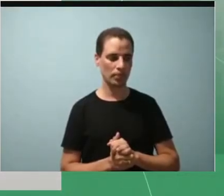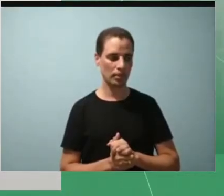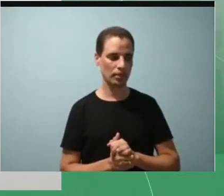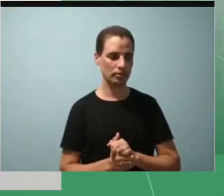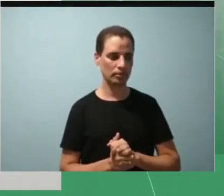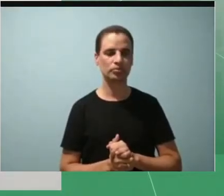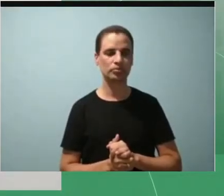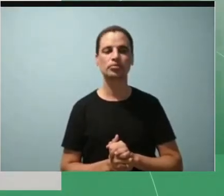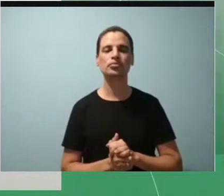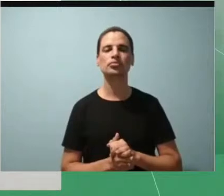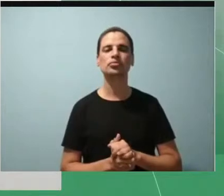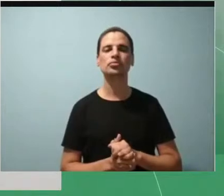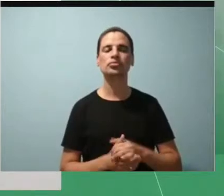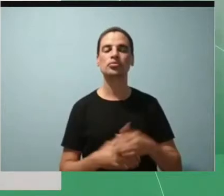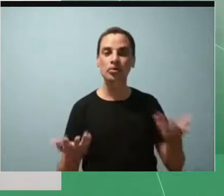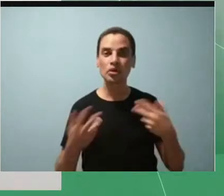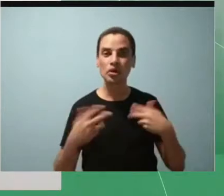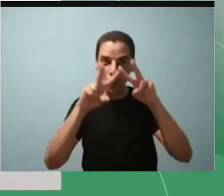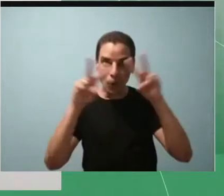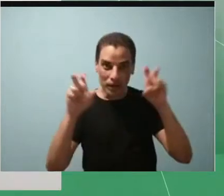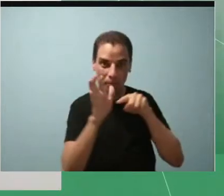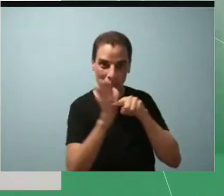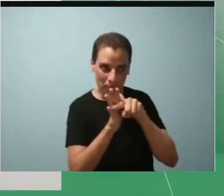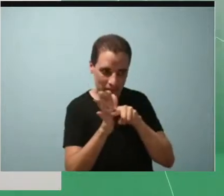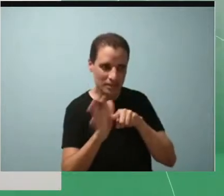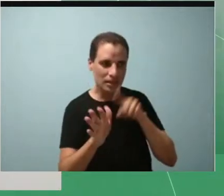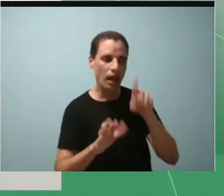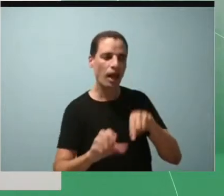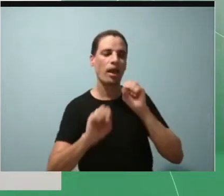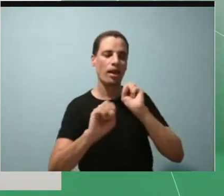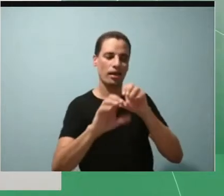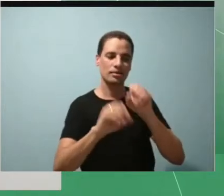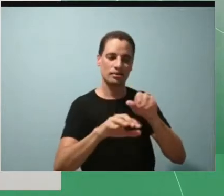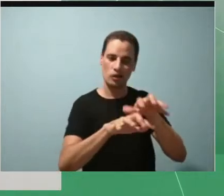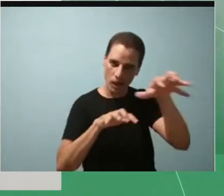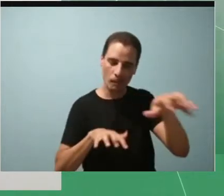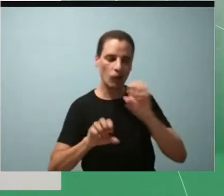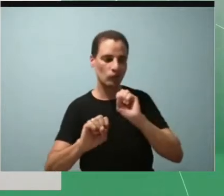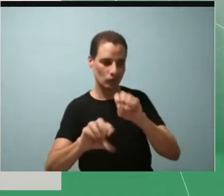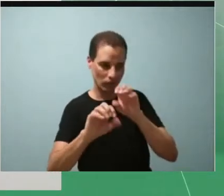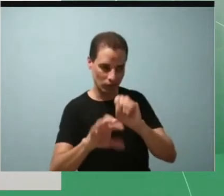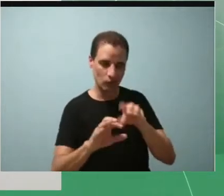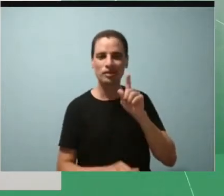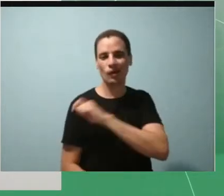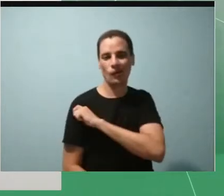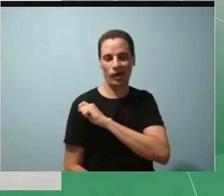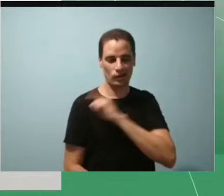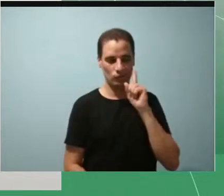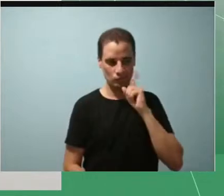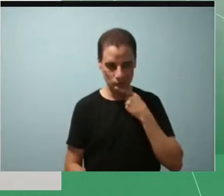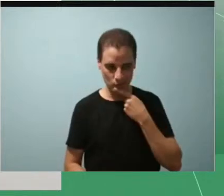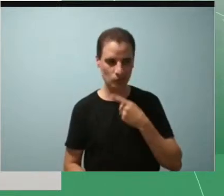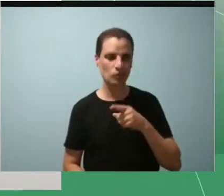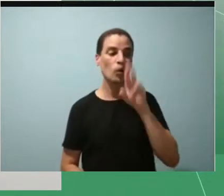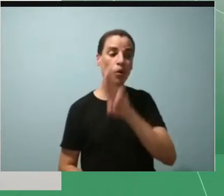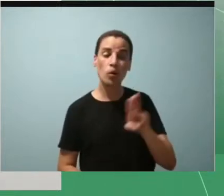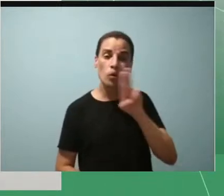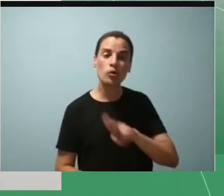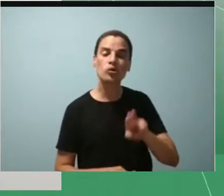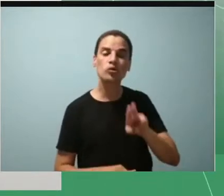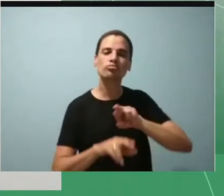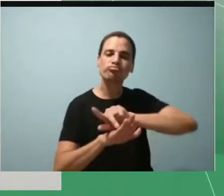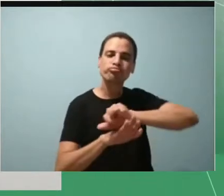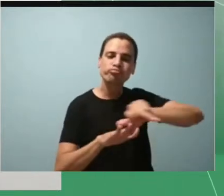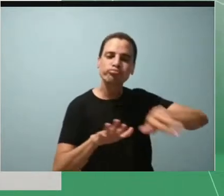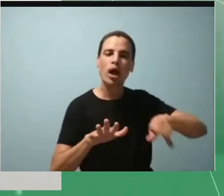o tema da minha pesquisa é o ensino remoto na educação de alunos e estudos, o uso de recursos digitais no Instituto Federal